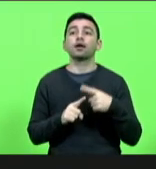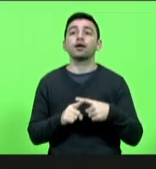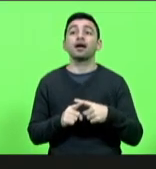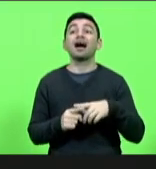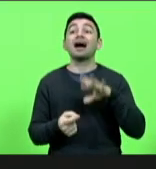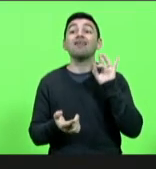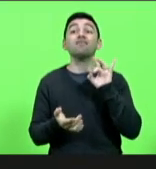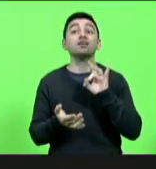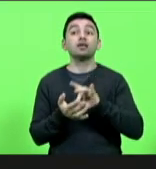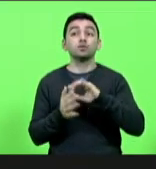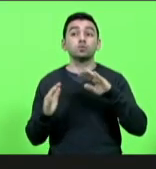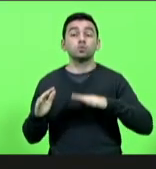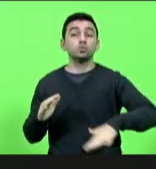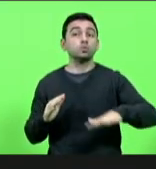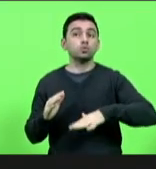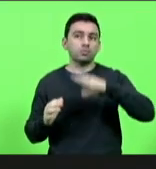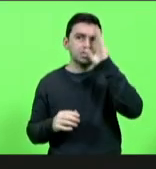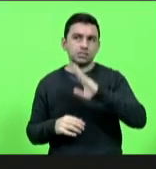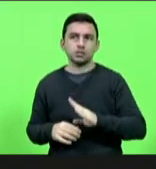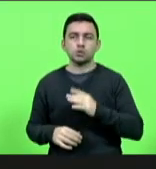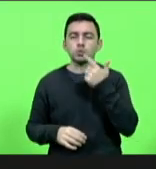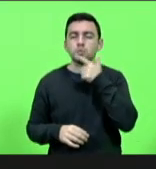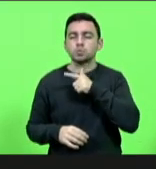no Brasil não dá lucro